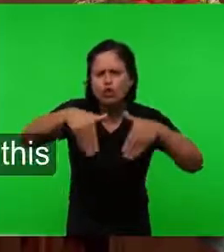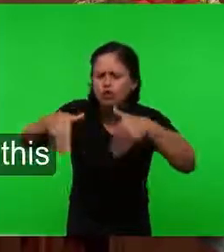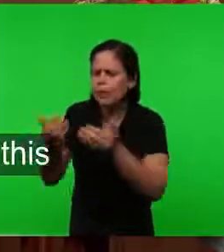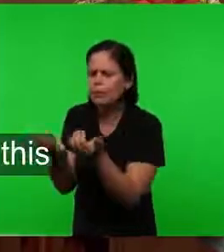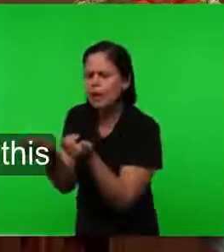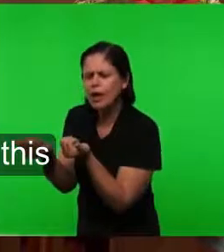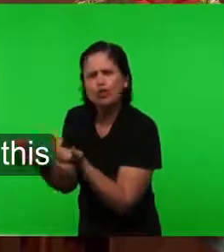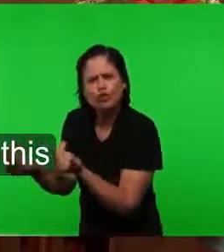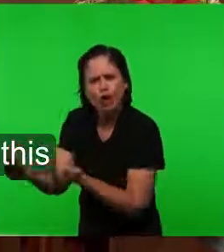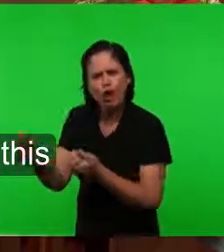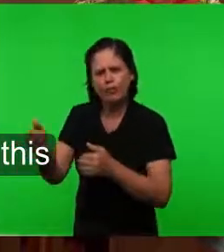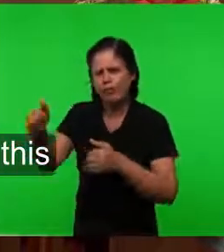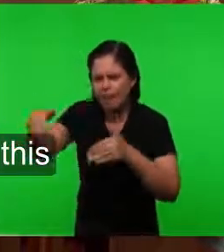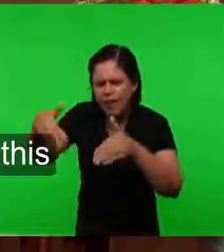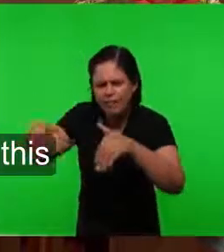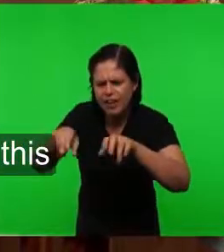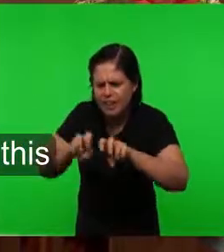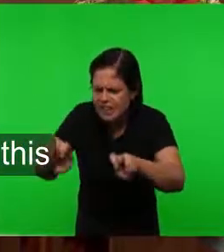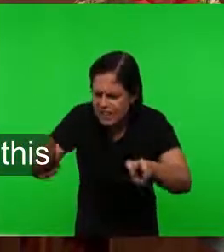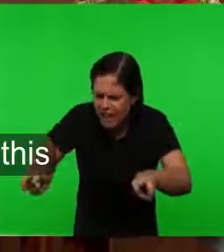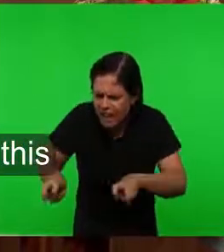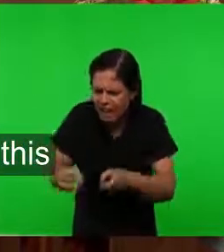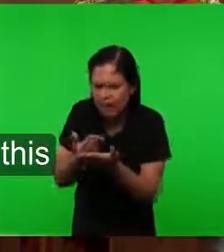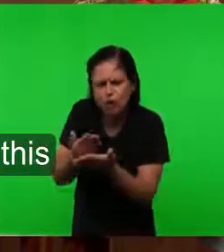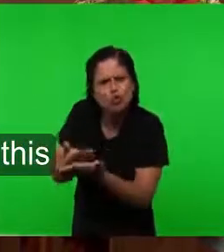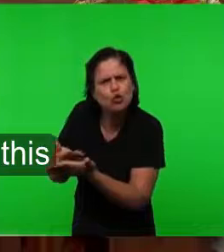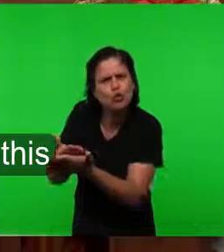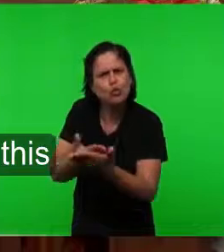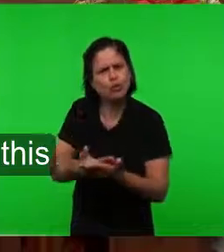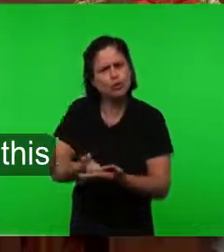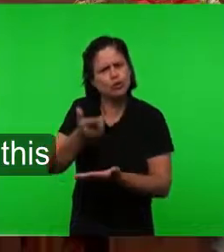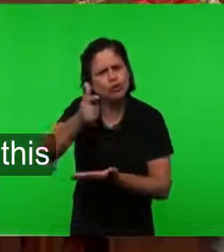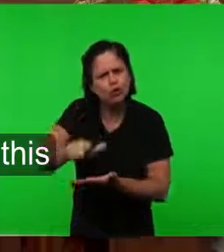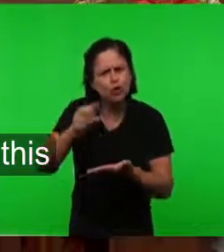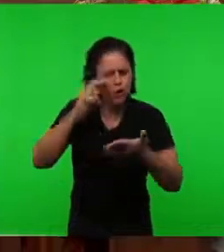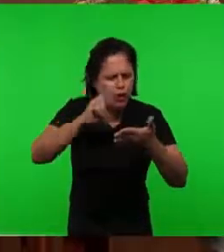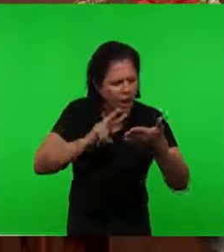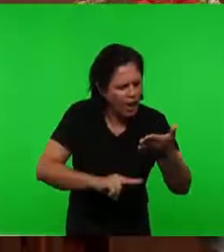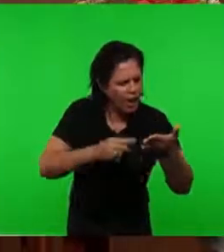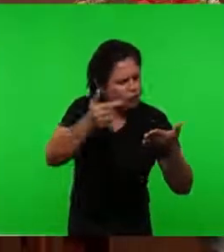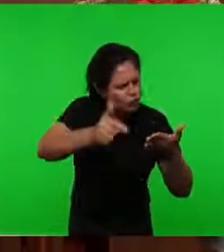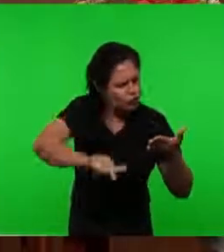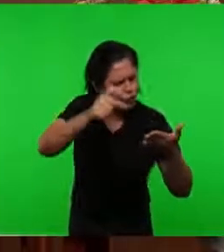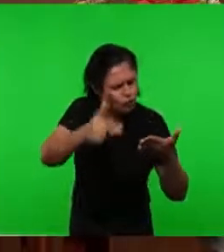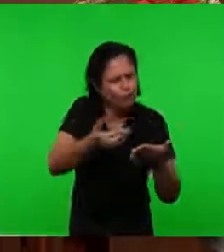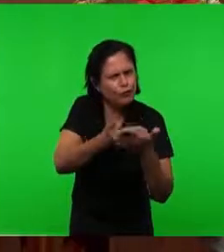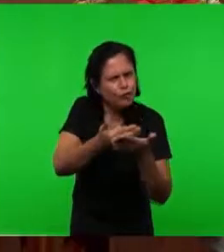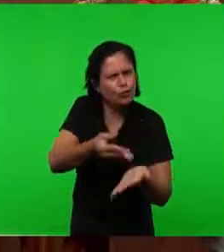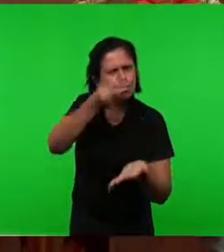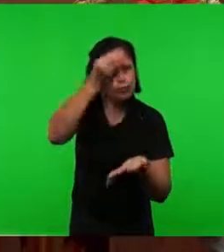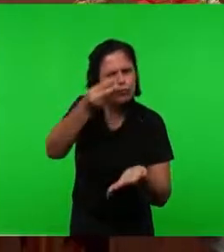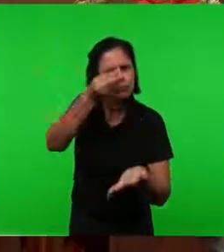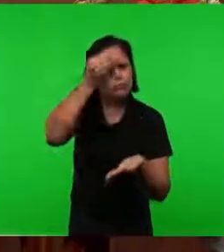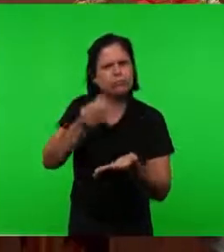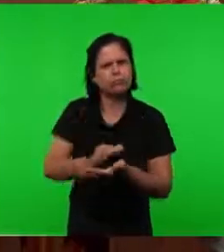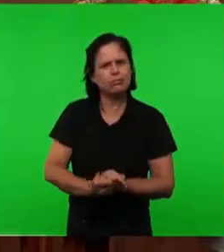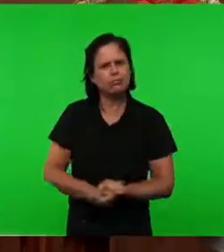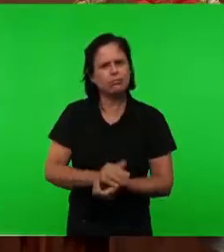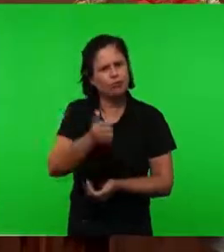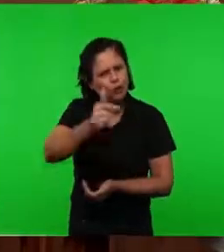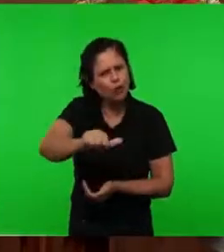jovens Abra a palavra Voltem A rever Releiam Tudo isso E nós passamos Essa semana